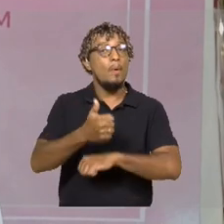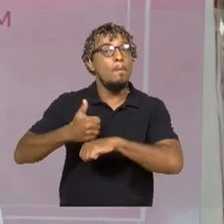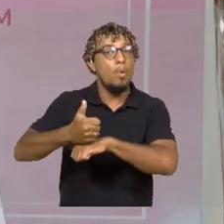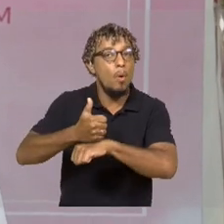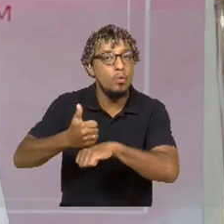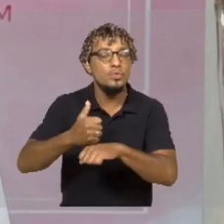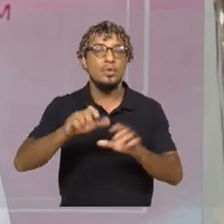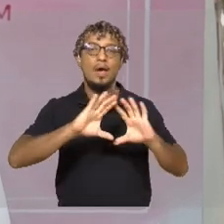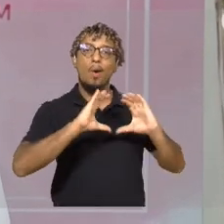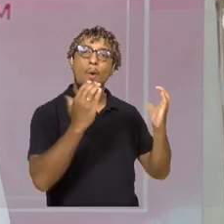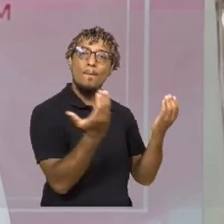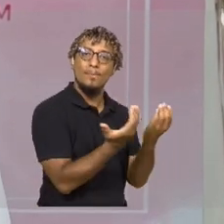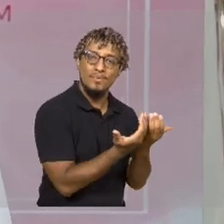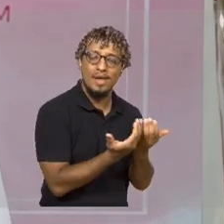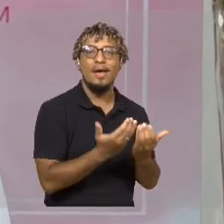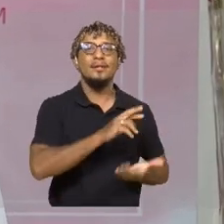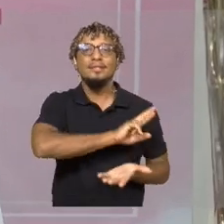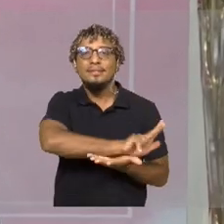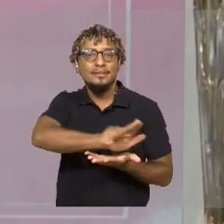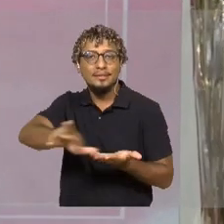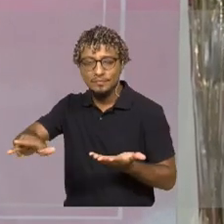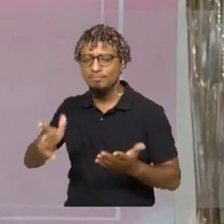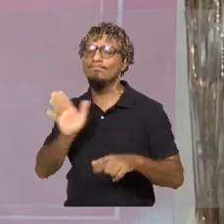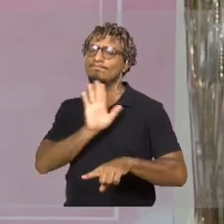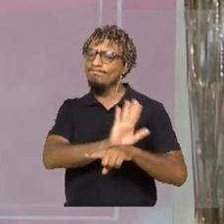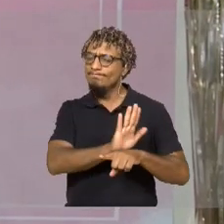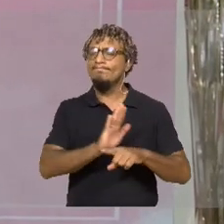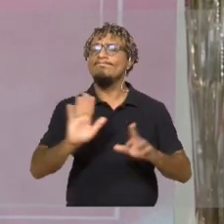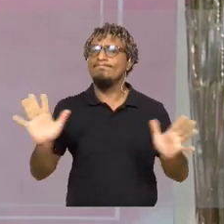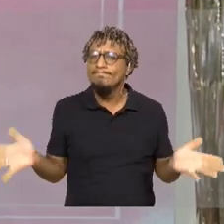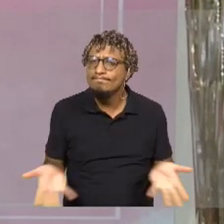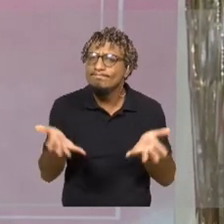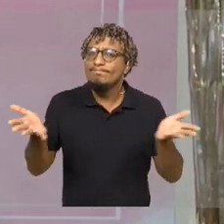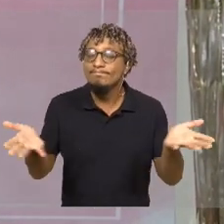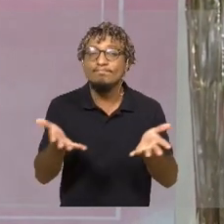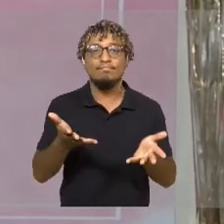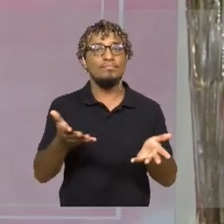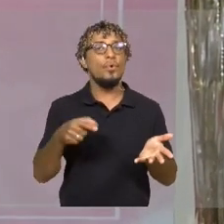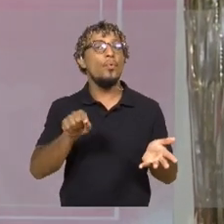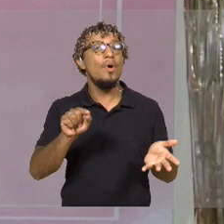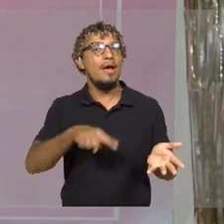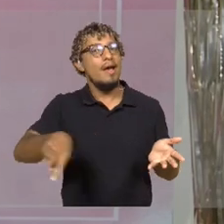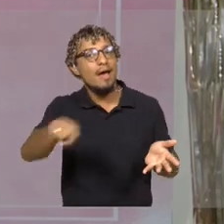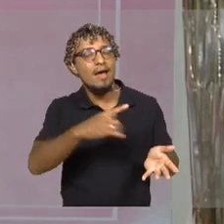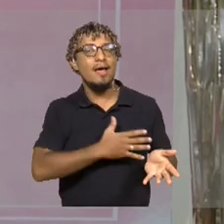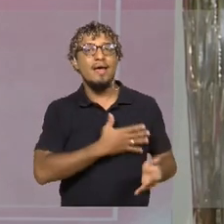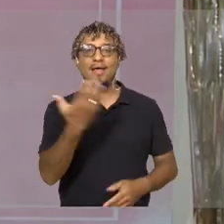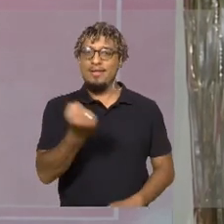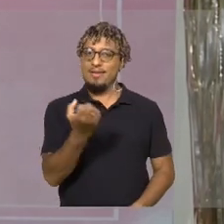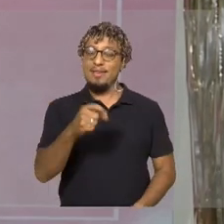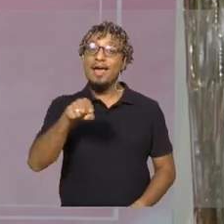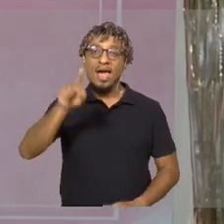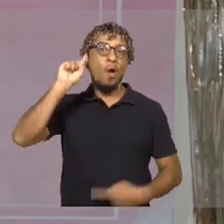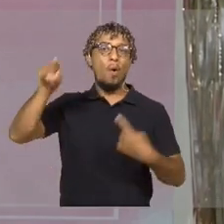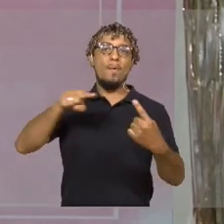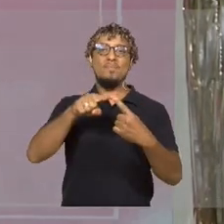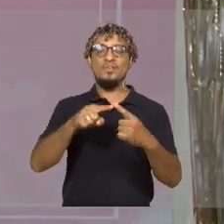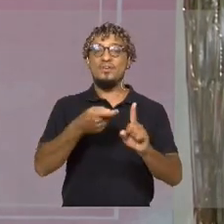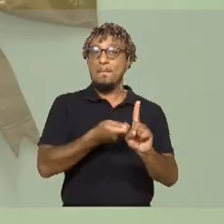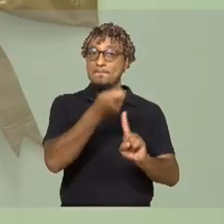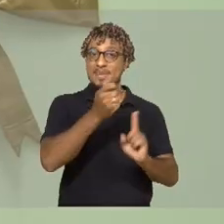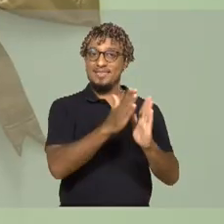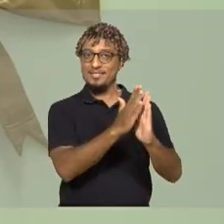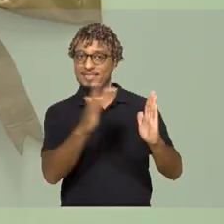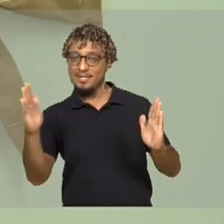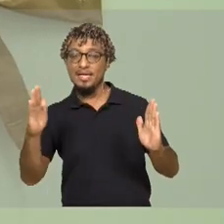comunidade, para a gente incentivar o aleitamento, que é justamente esse o intuito desse mês Agosto